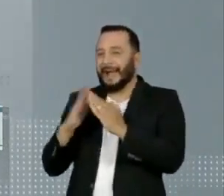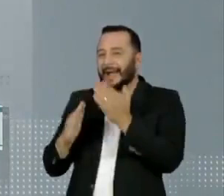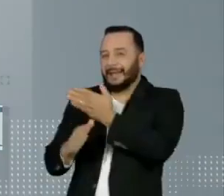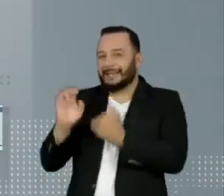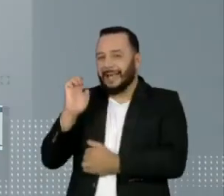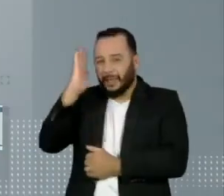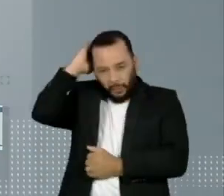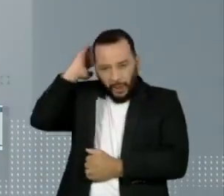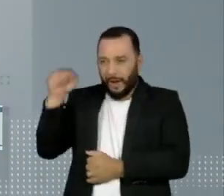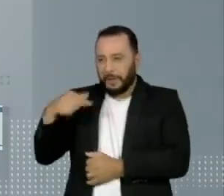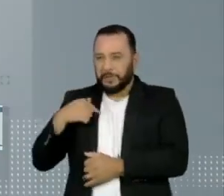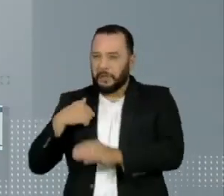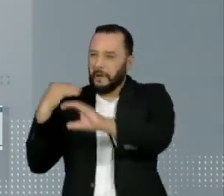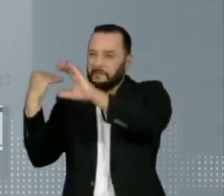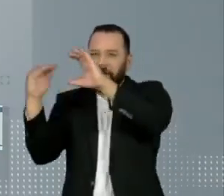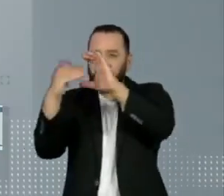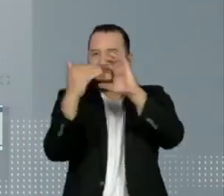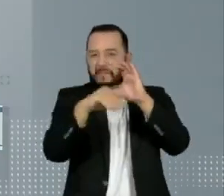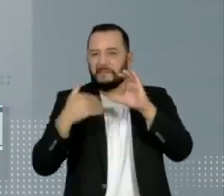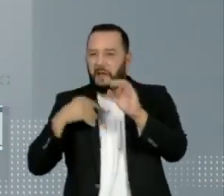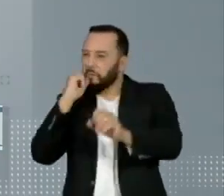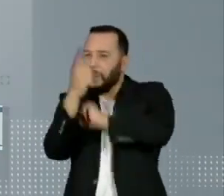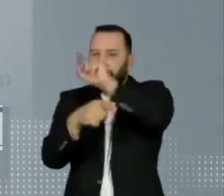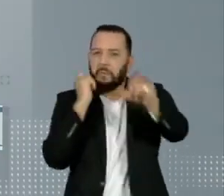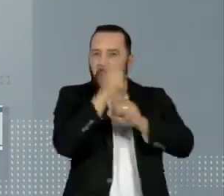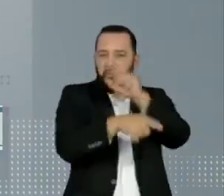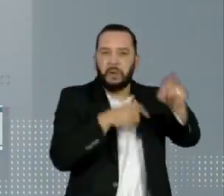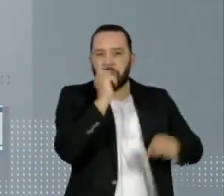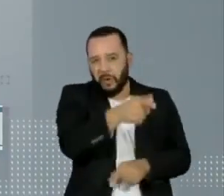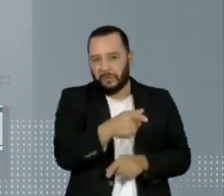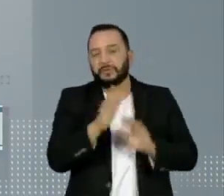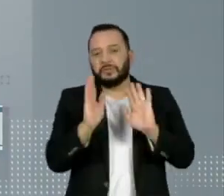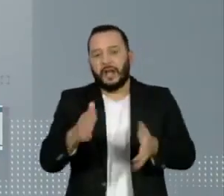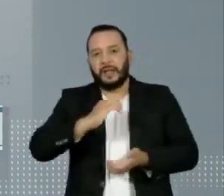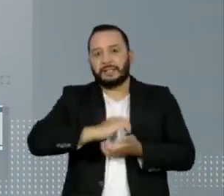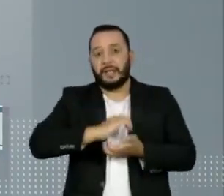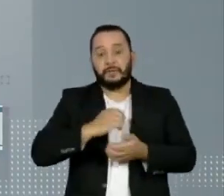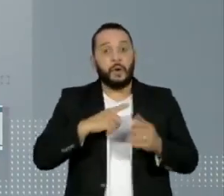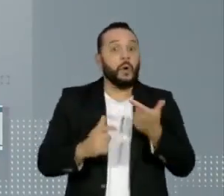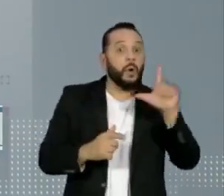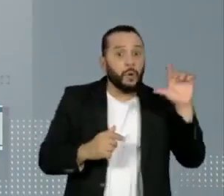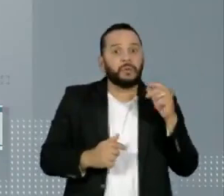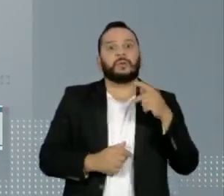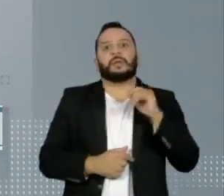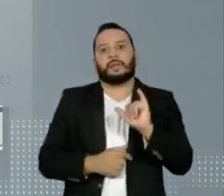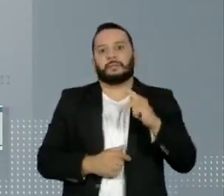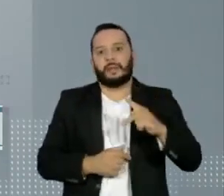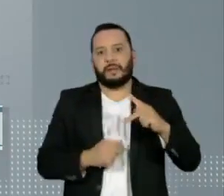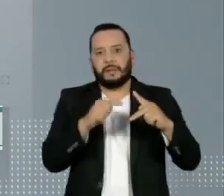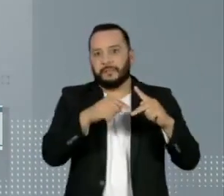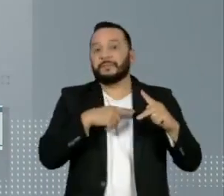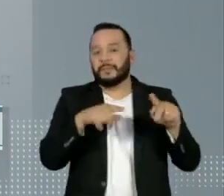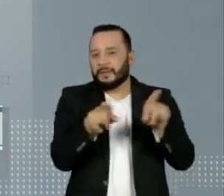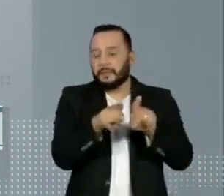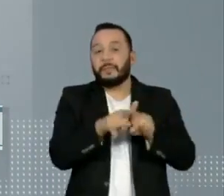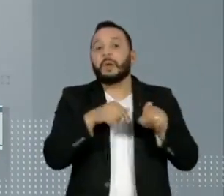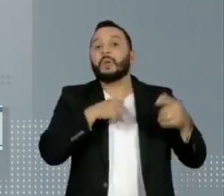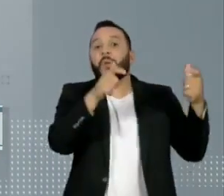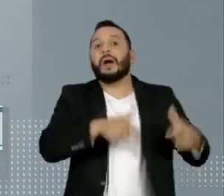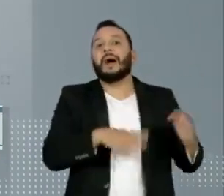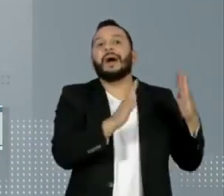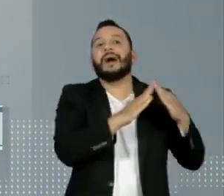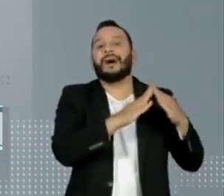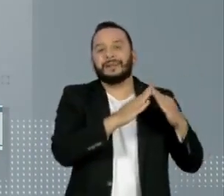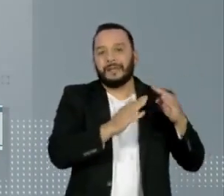Janeiro, participaram desse tipo de ataque. A reportagem destaca também que um outro IP usado para divulgar notícias falsas está localizado na